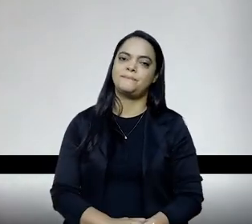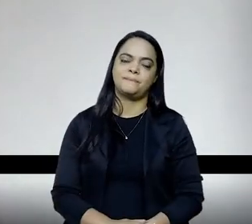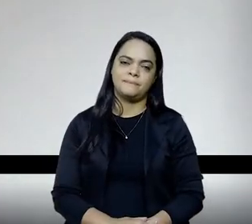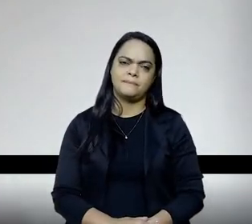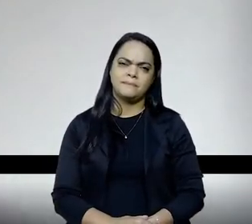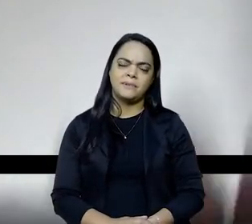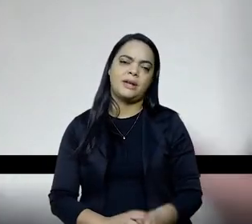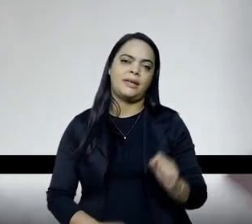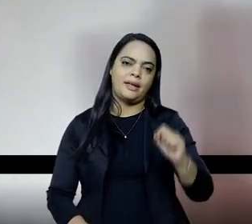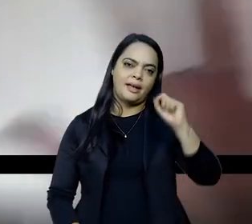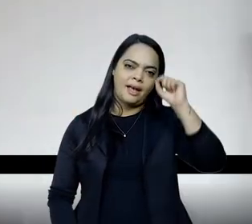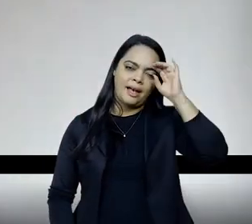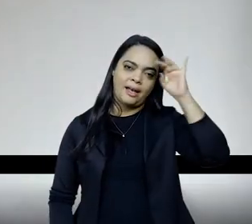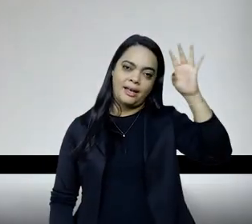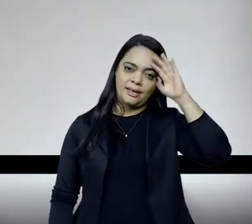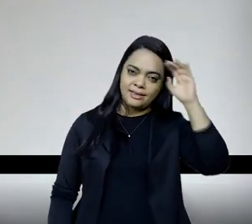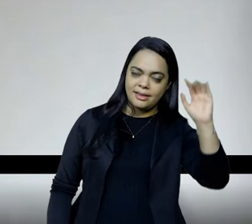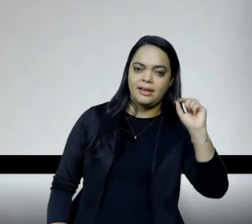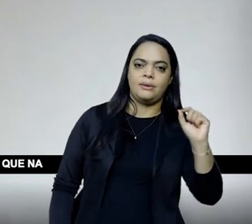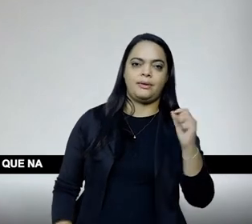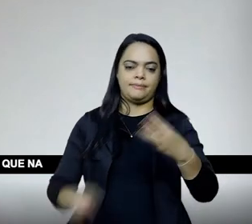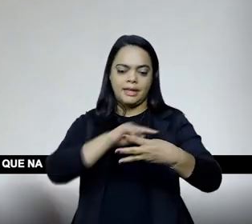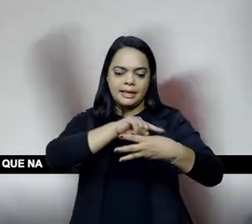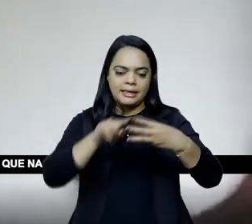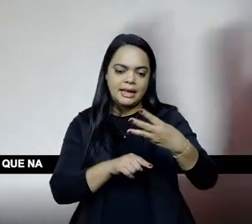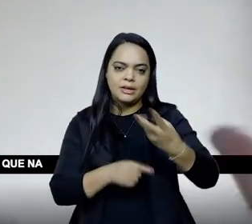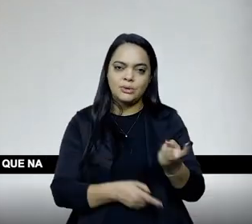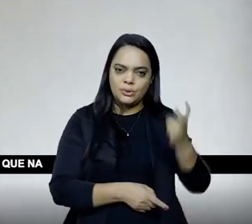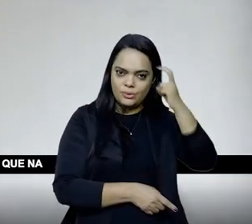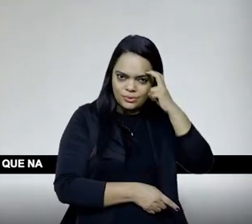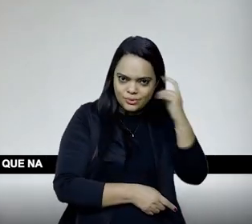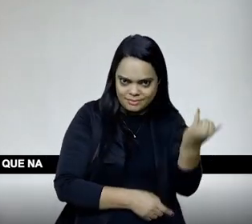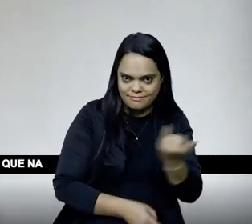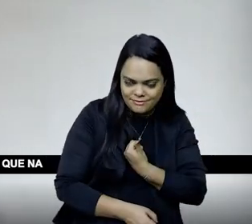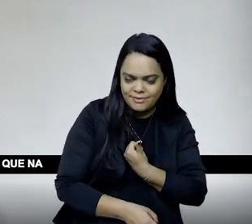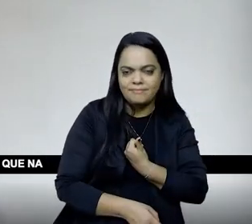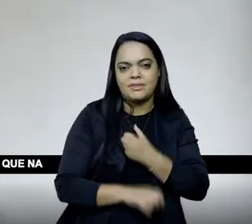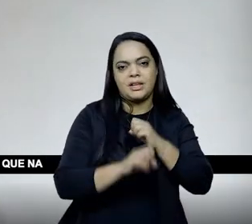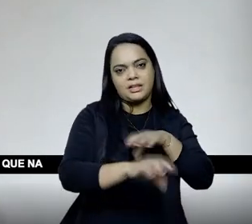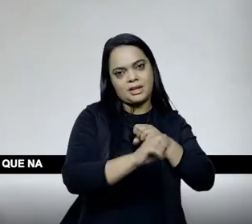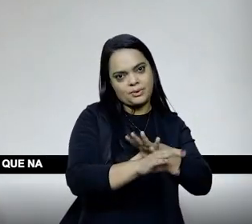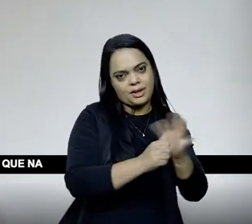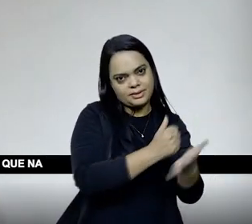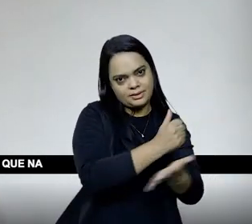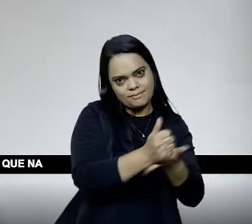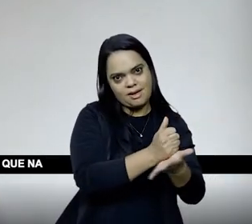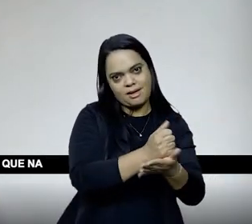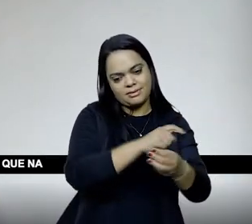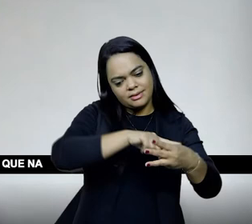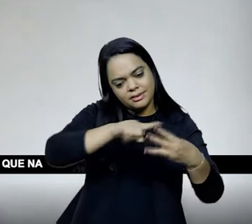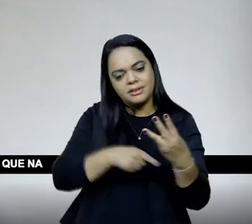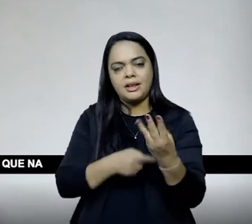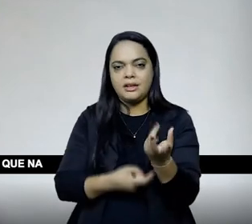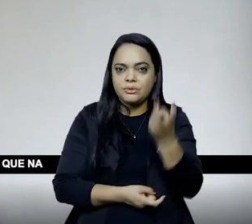então, daquela ideia básica que você disse, né? Das três culturas, na educação básica, né? Essas três